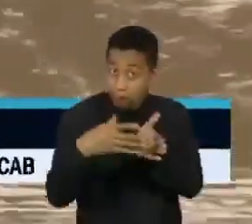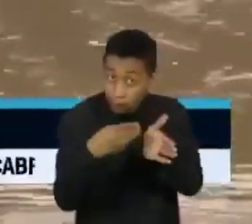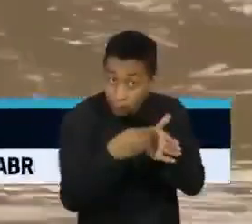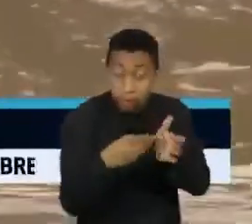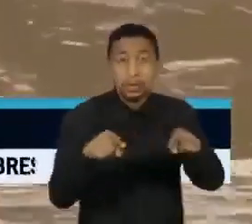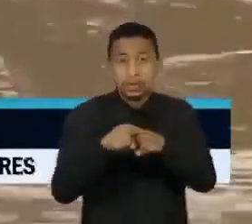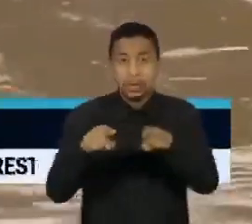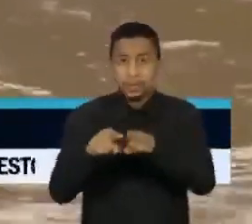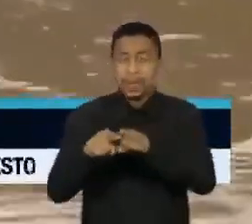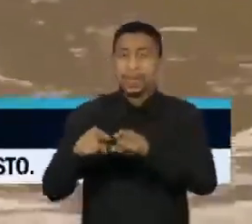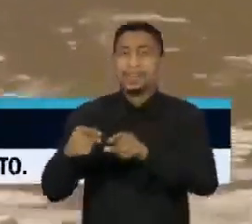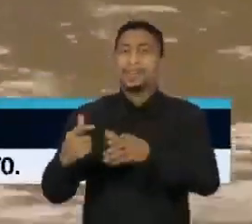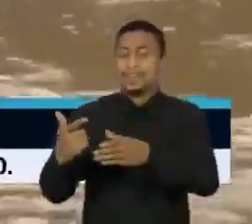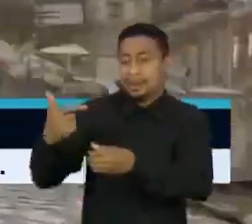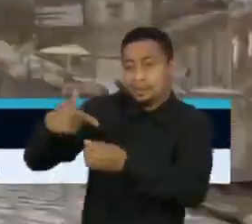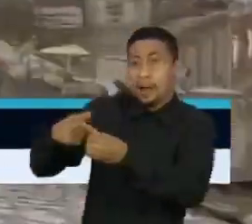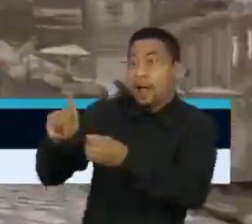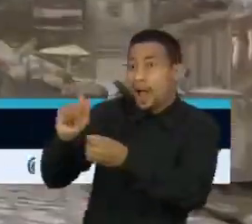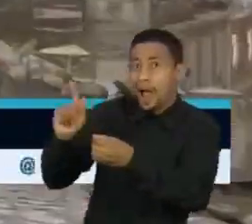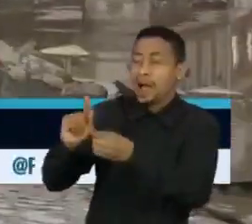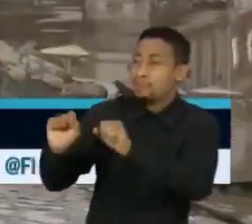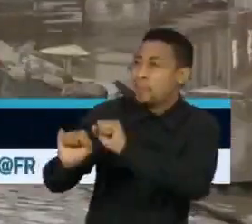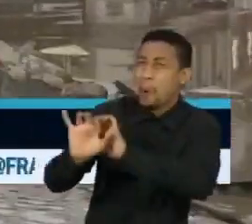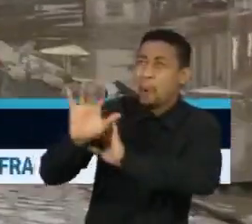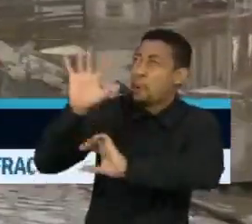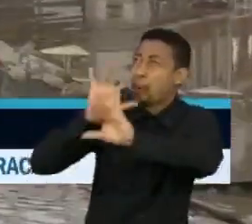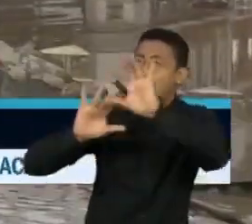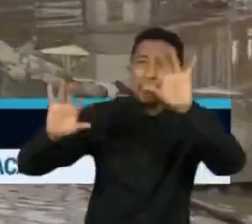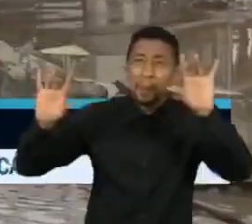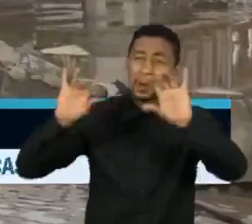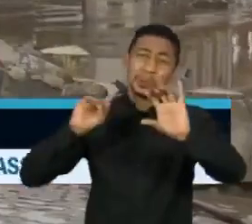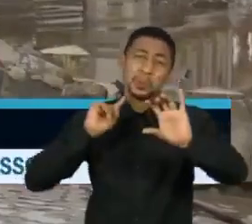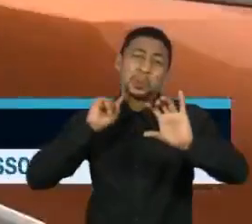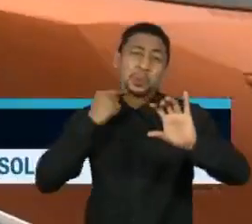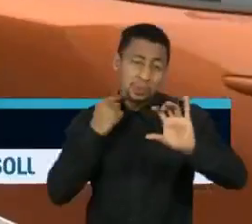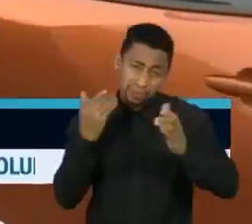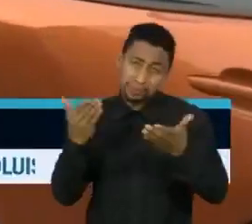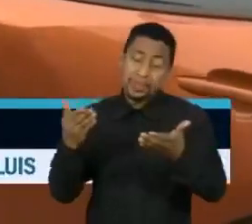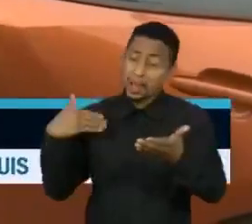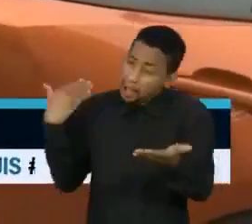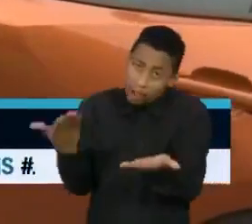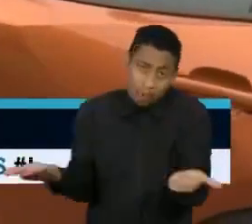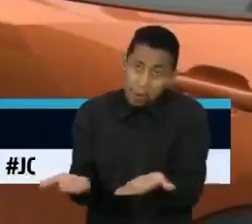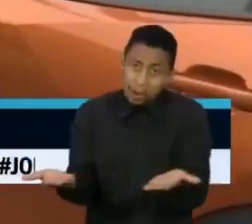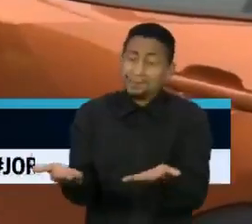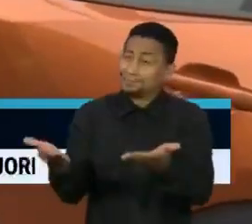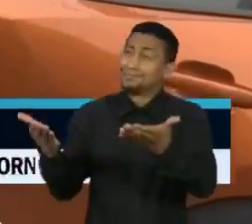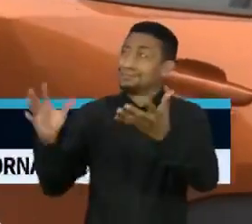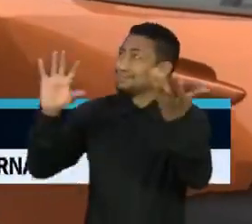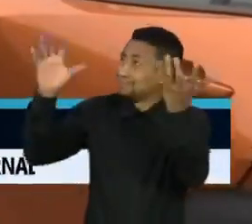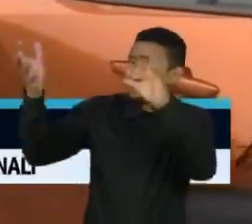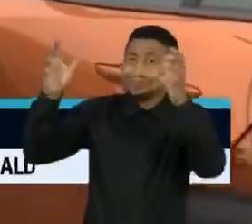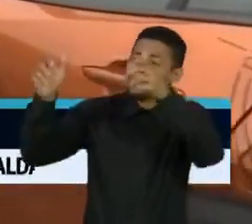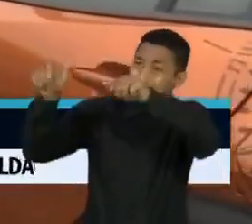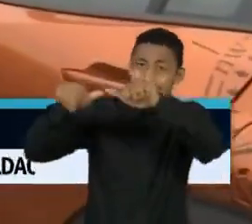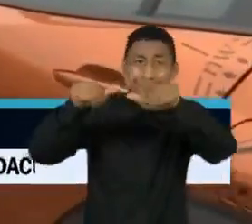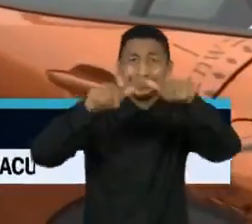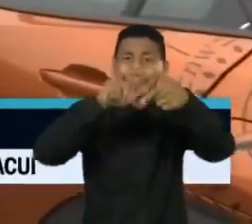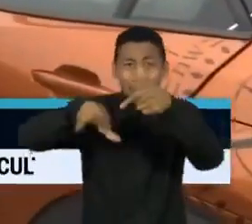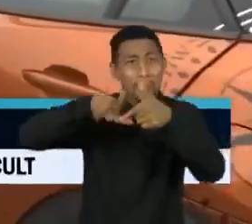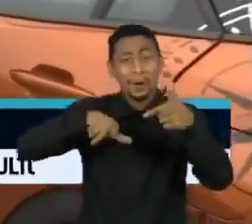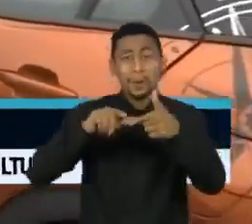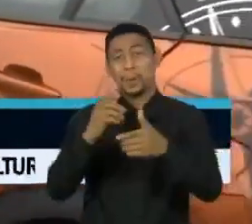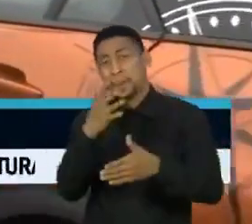pela queima de combustíveis fósseis pelos países desenvolvidos, desenfreadamente ao longo dos últimos